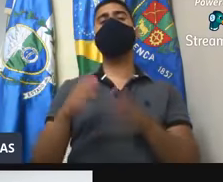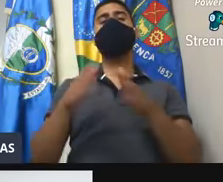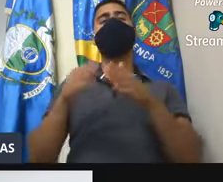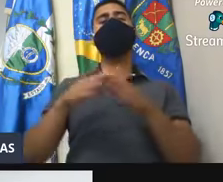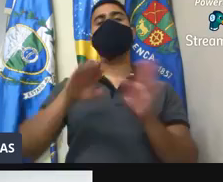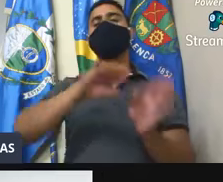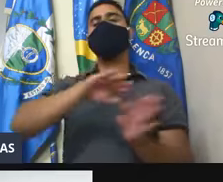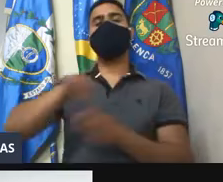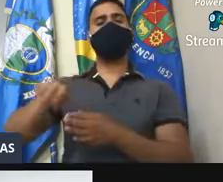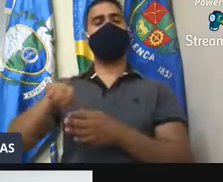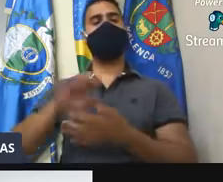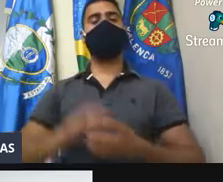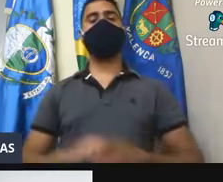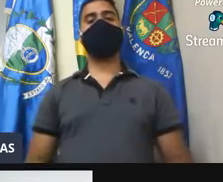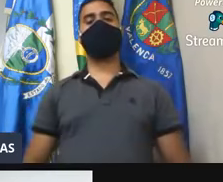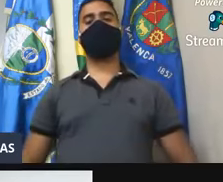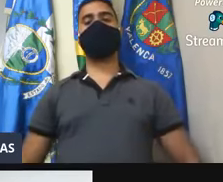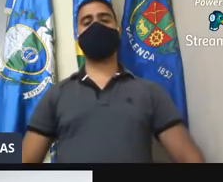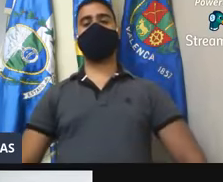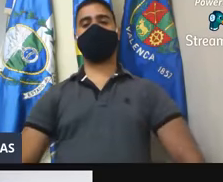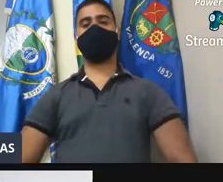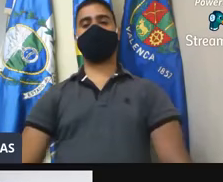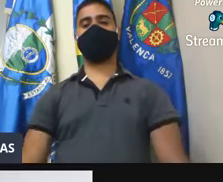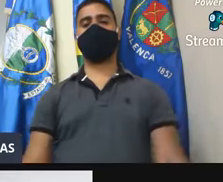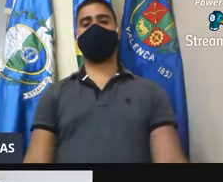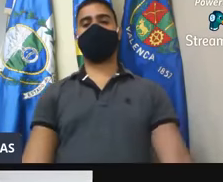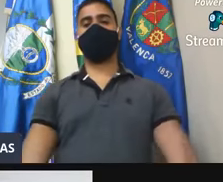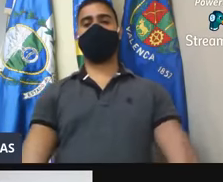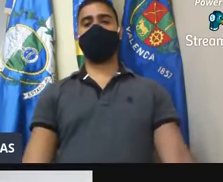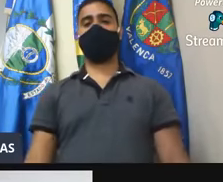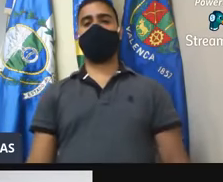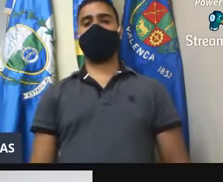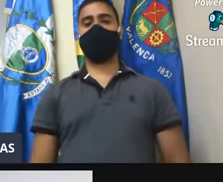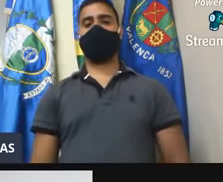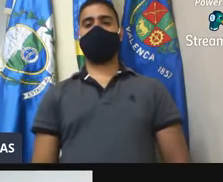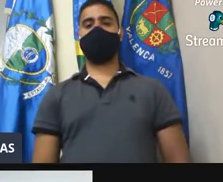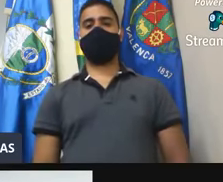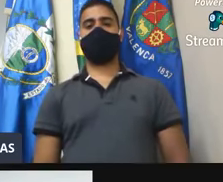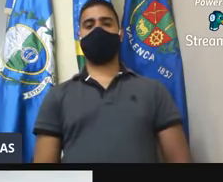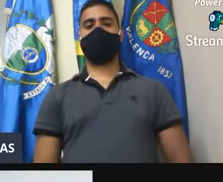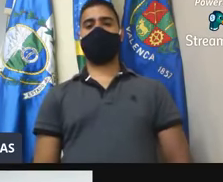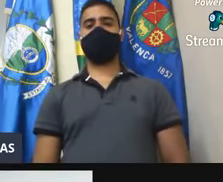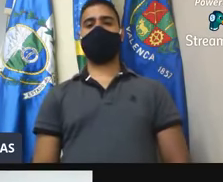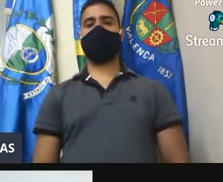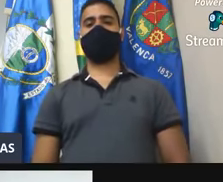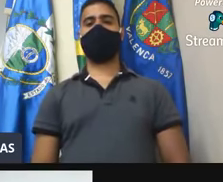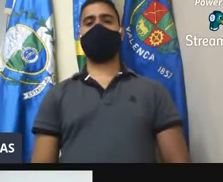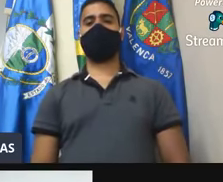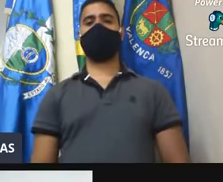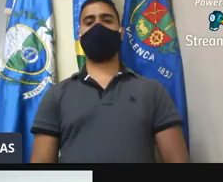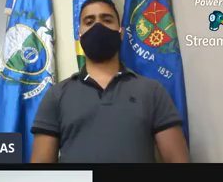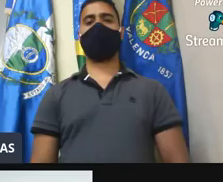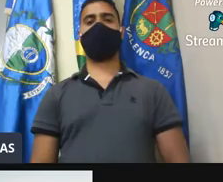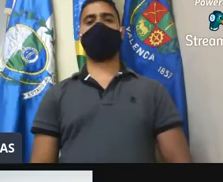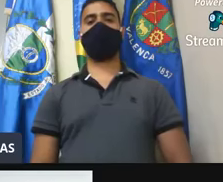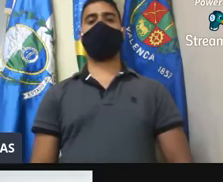requerimento, a votação. Agora, para a discussão única e votação do projeto de resolução